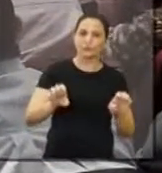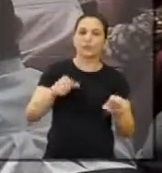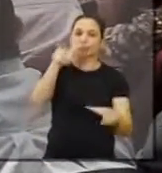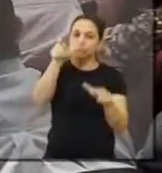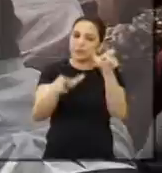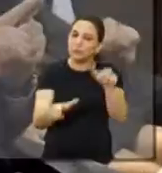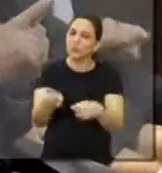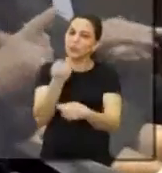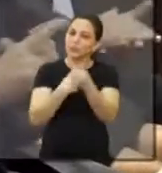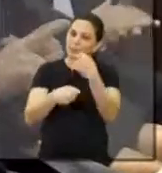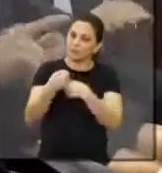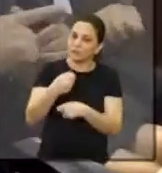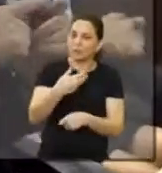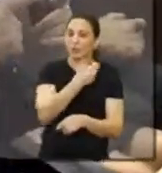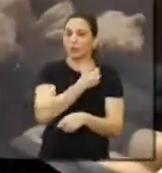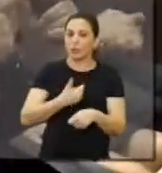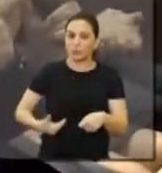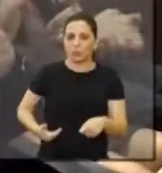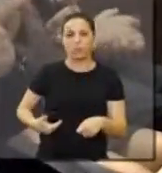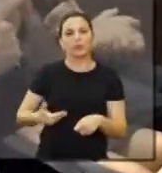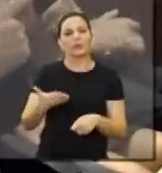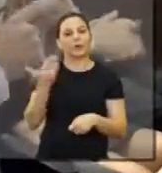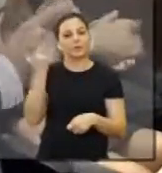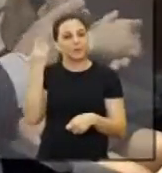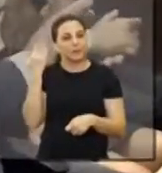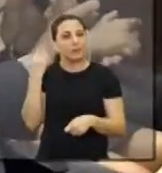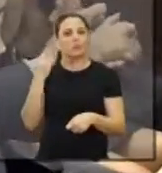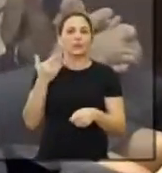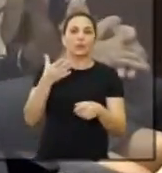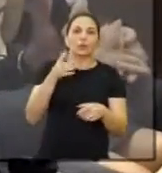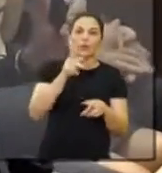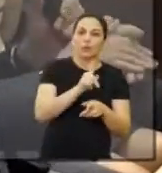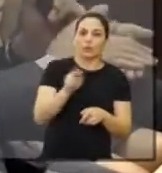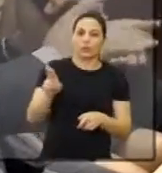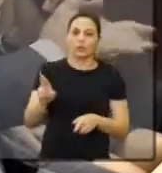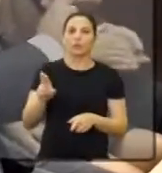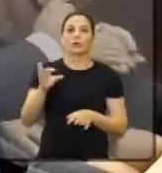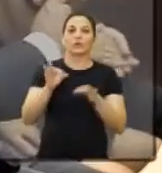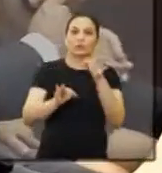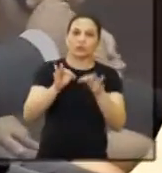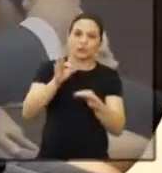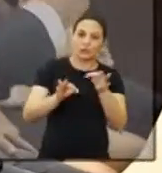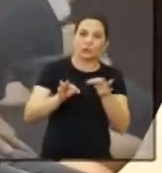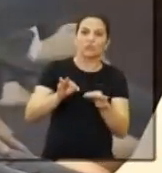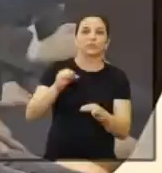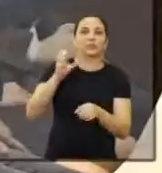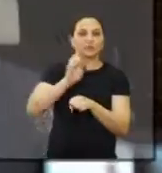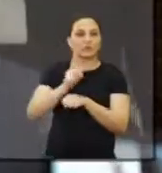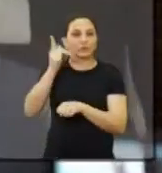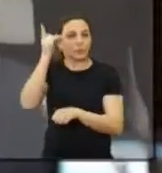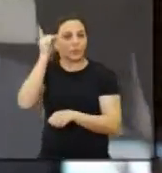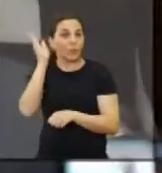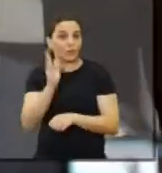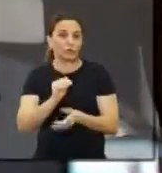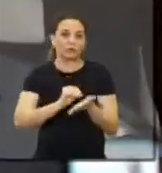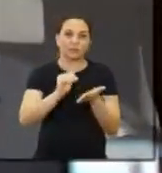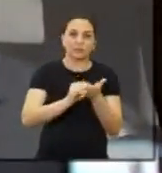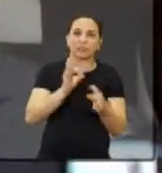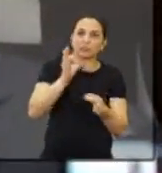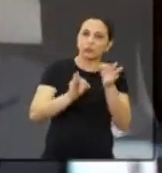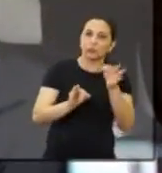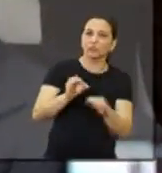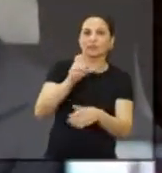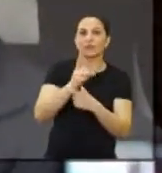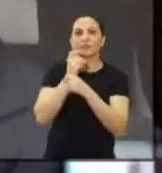Administração Pública, proferida pelo ex-procurador-geral da Justiça do Estado de São Paulo e atual secretário de Estado da Justiça e da